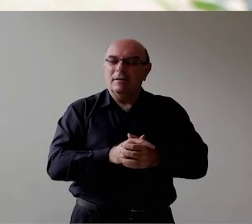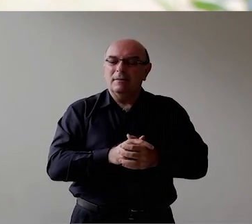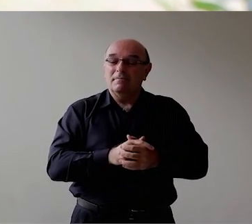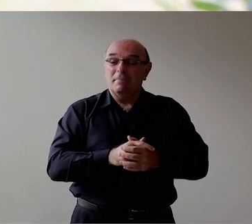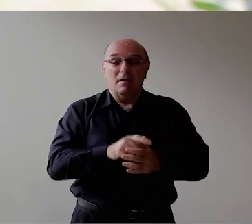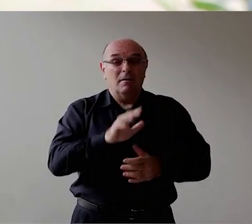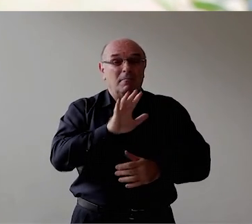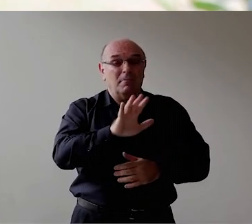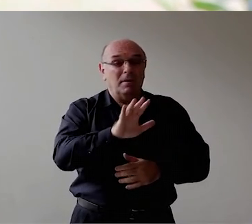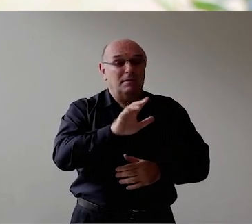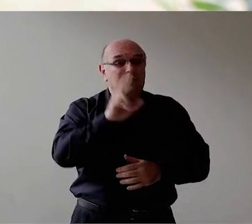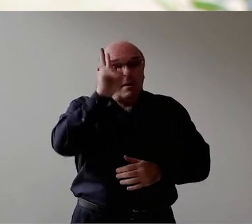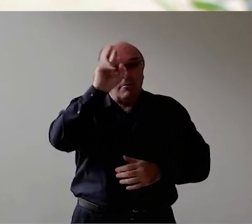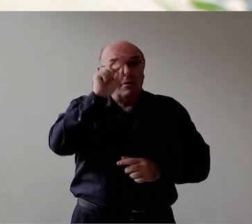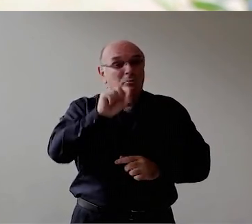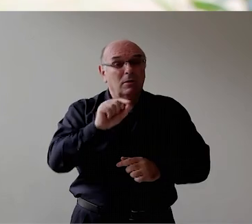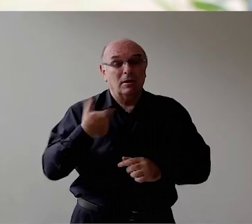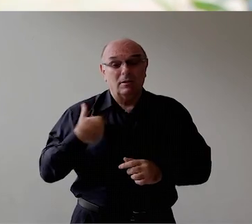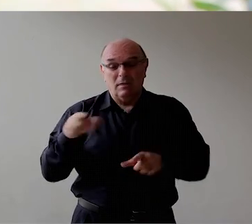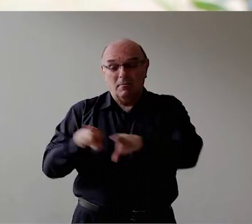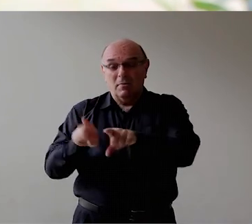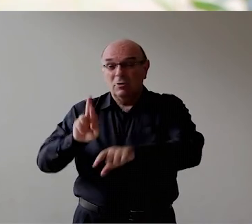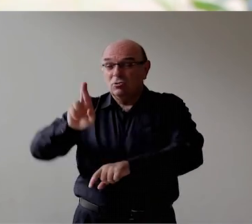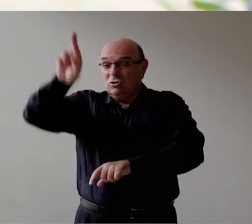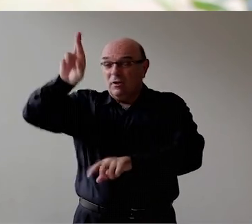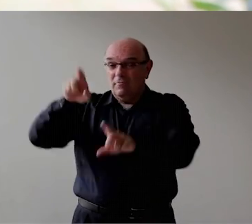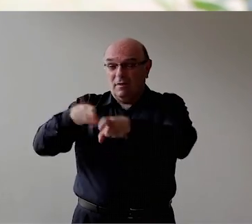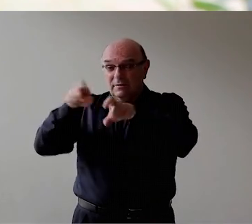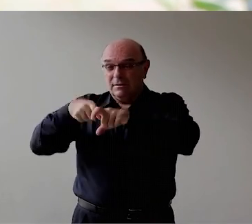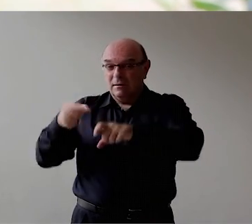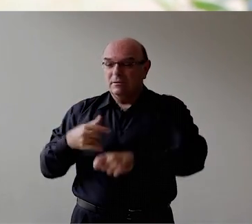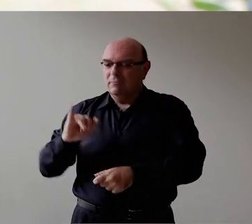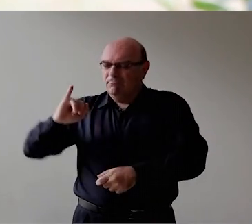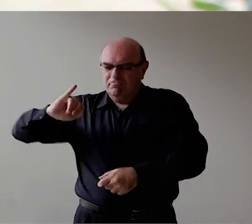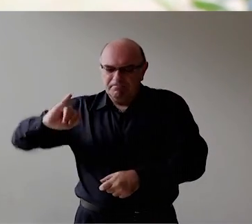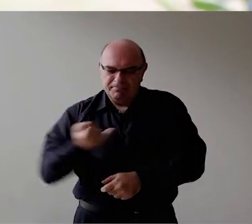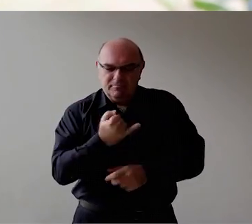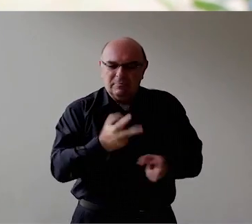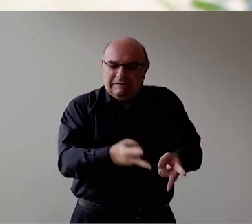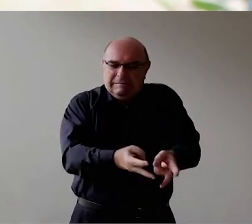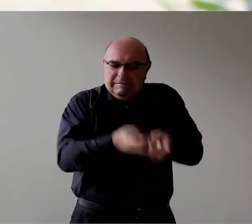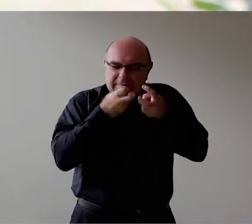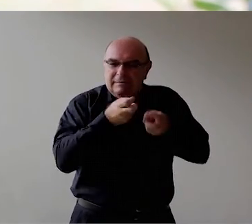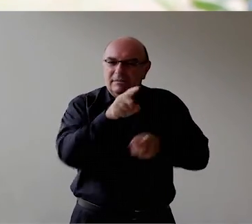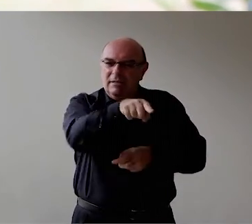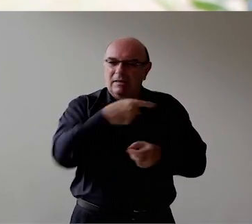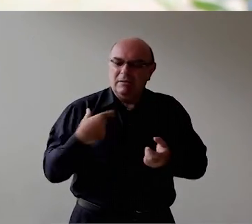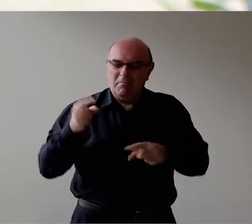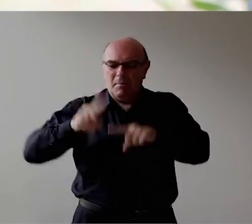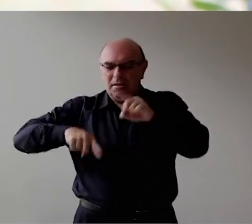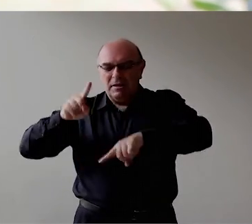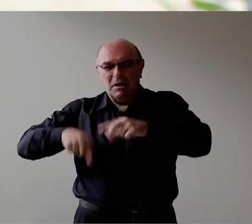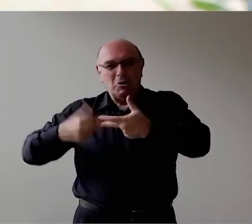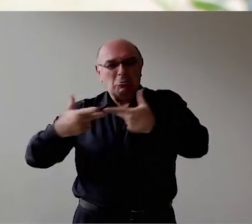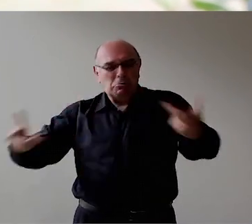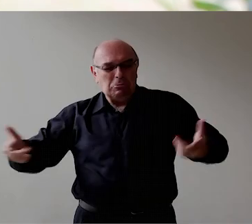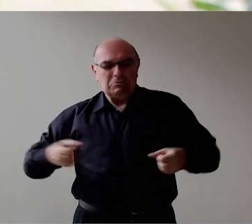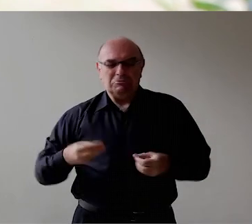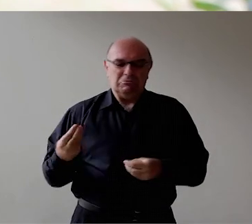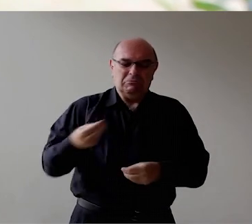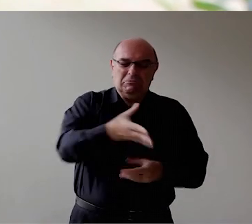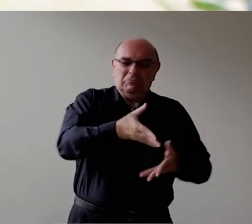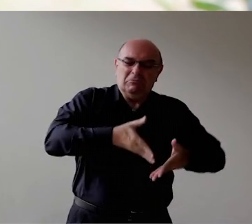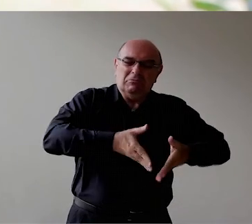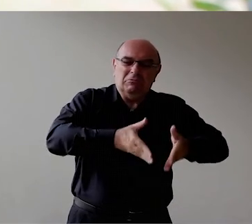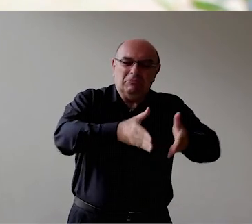Grandes Feudais Que os Enriqueceram As custas Mais uma vez Do nosso povo negro Que ele se deu Para